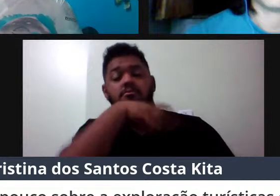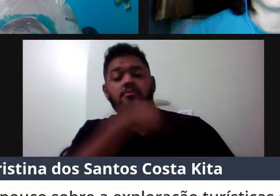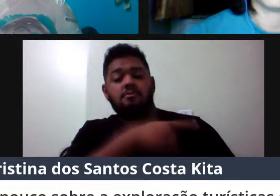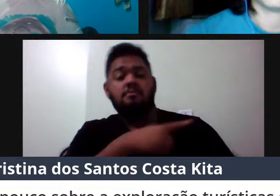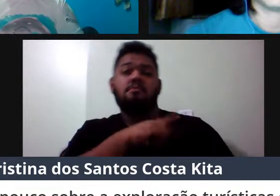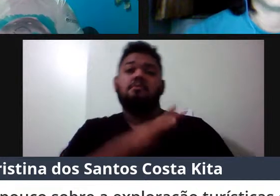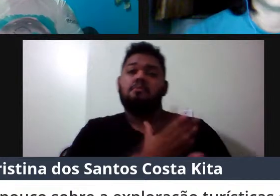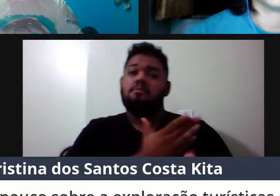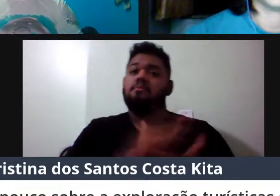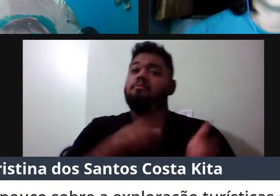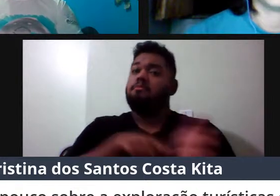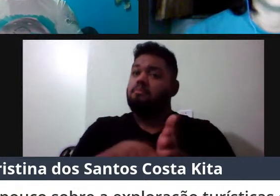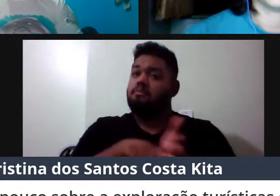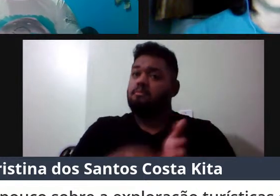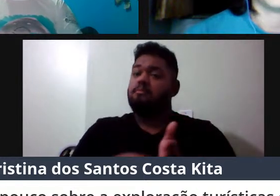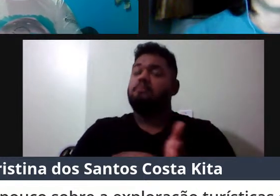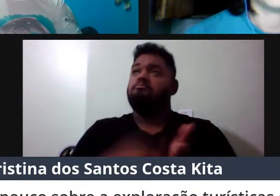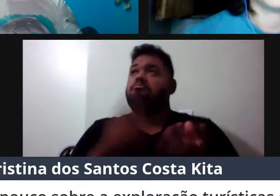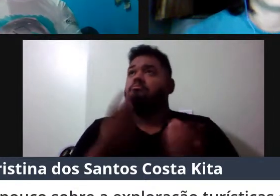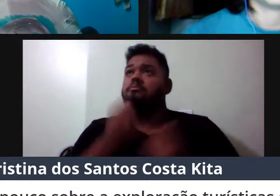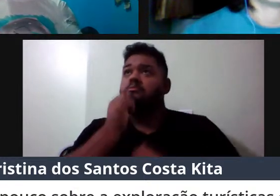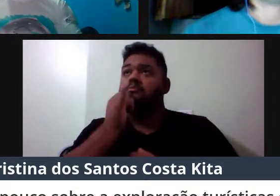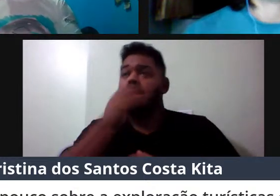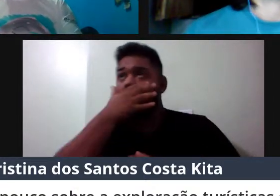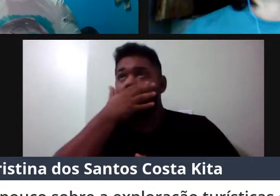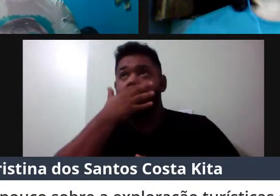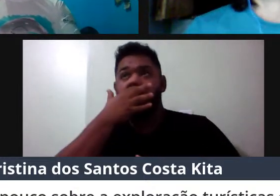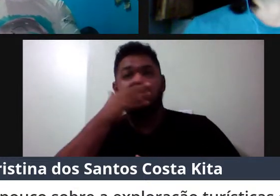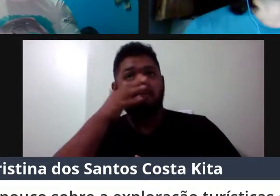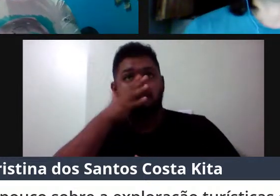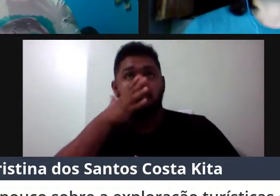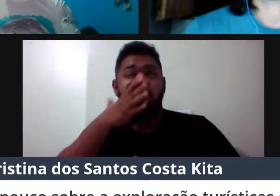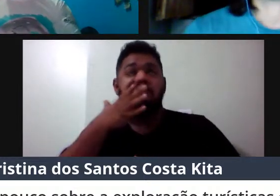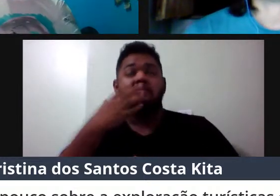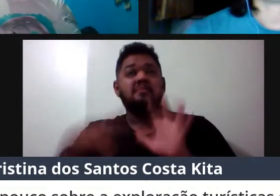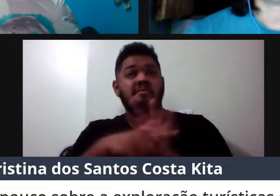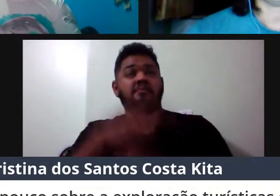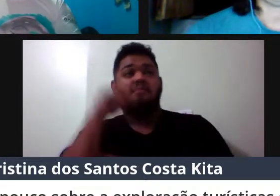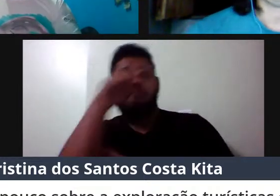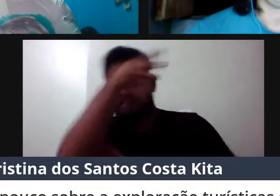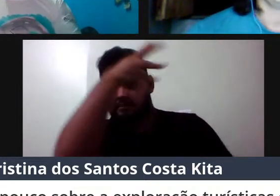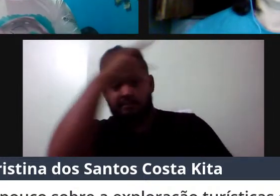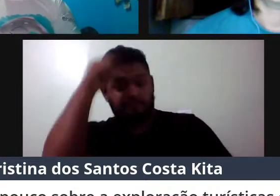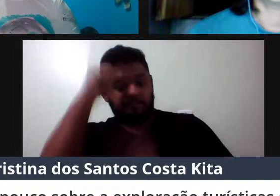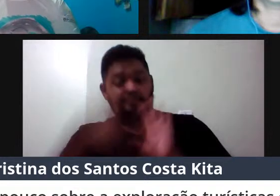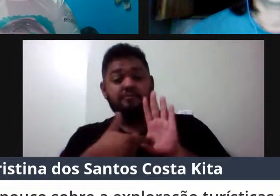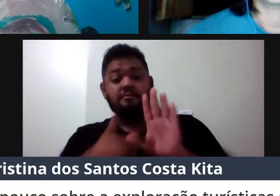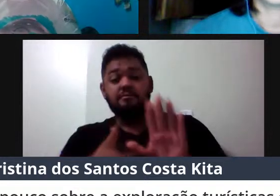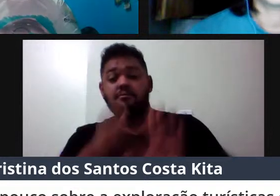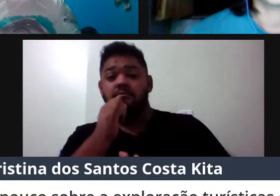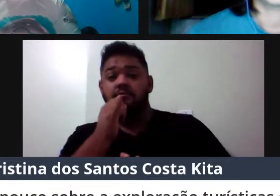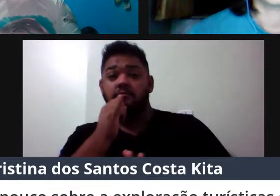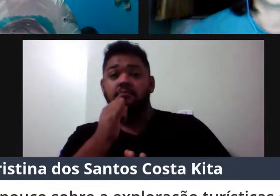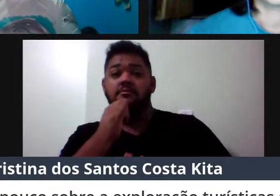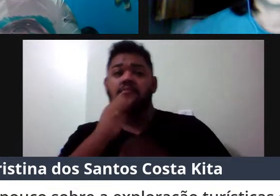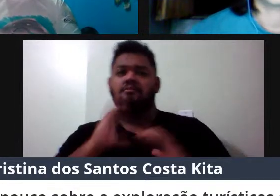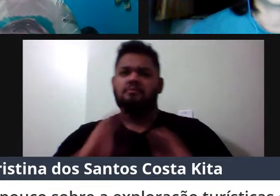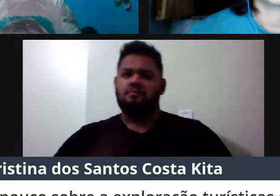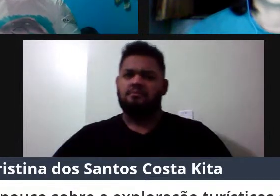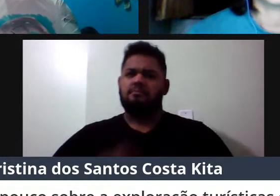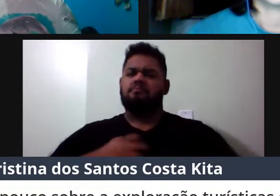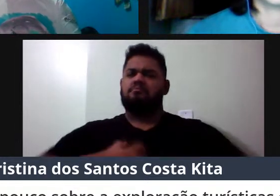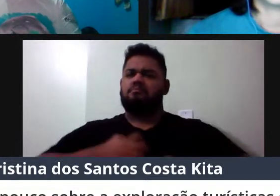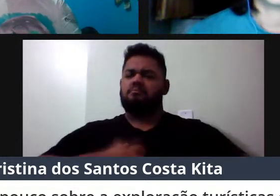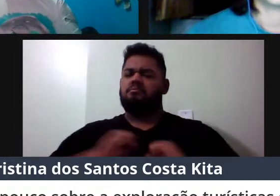estudos bem, assim, pontuais que foram feitos, mas no Amazonas, né, que mostram um aumento de comportamento agressivo entre os